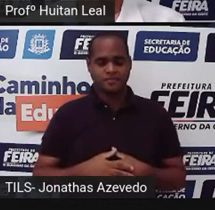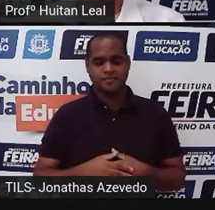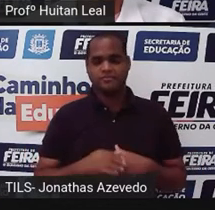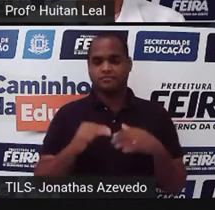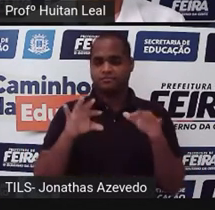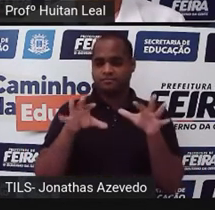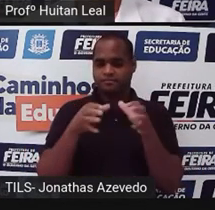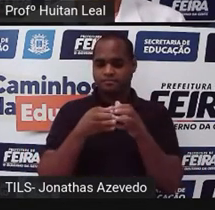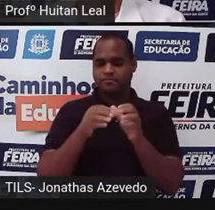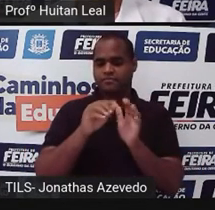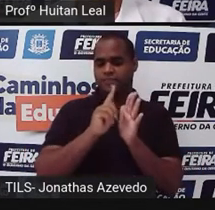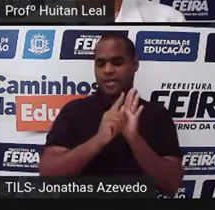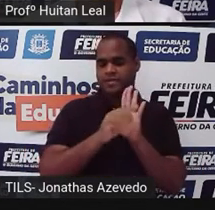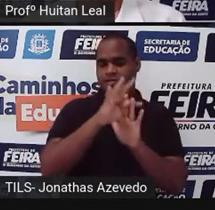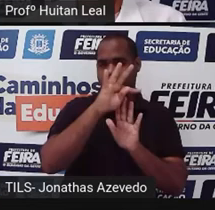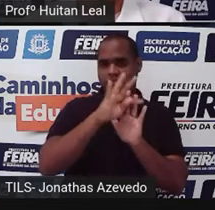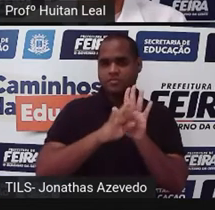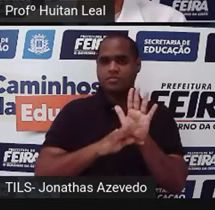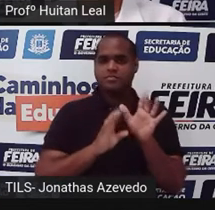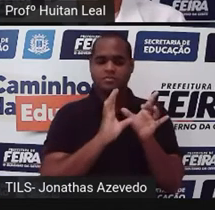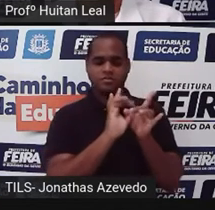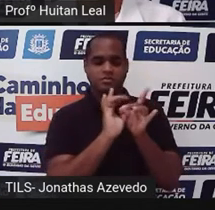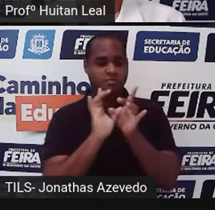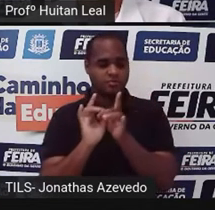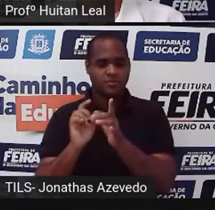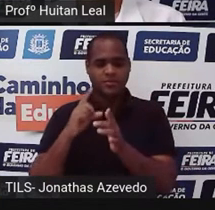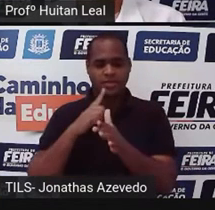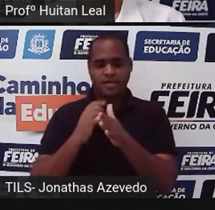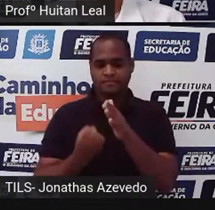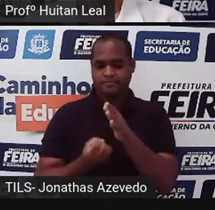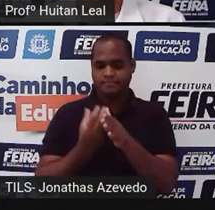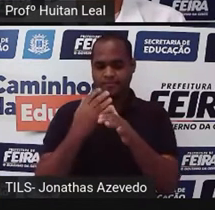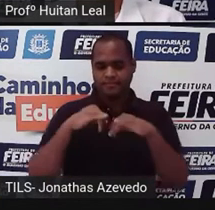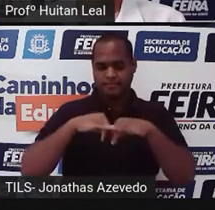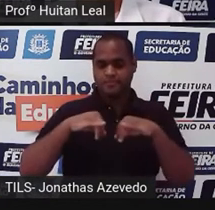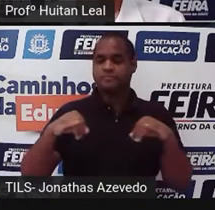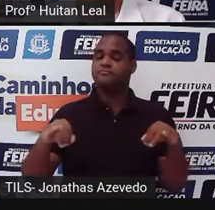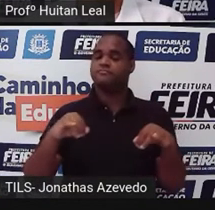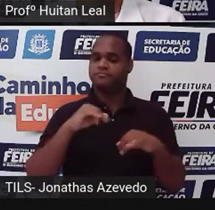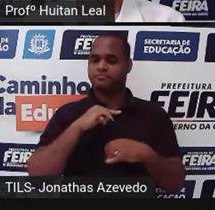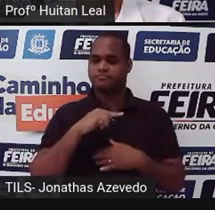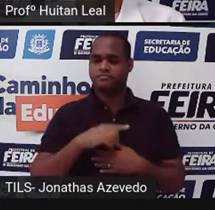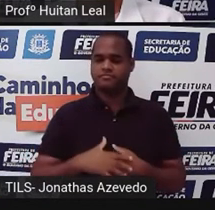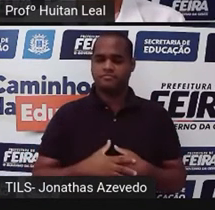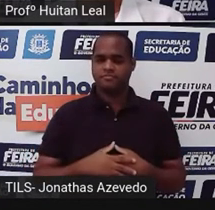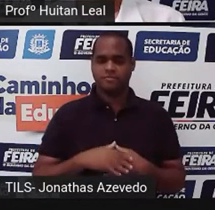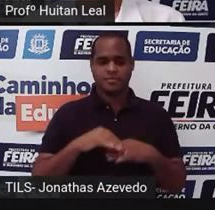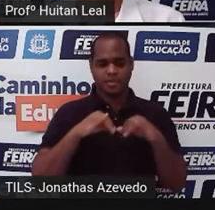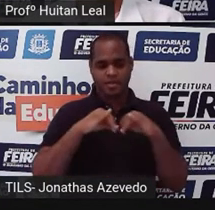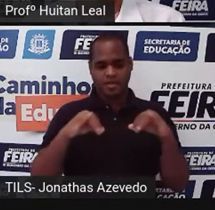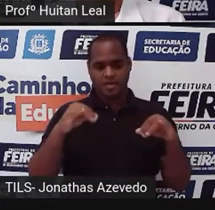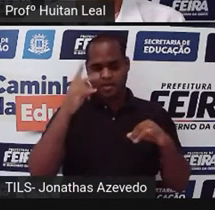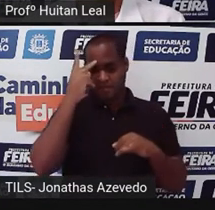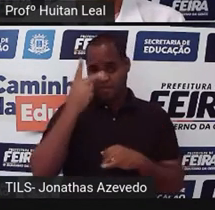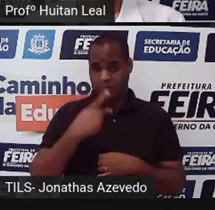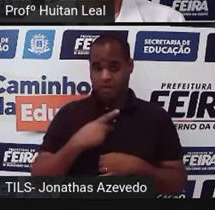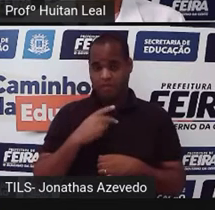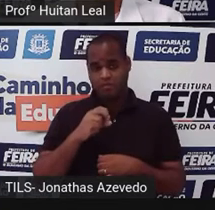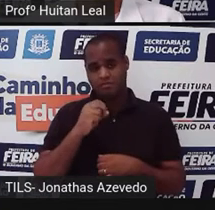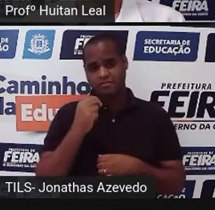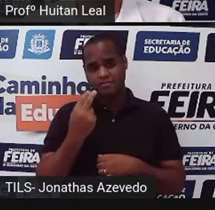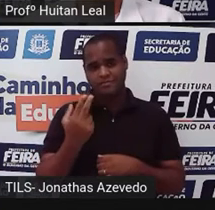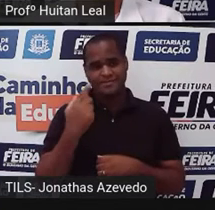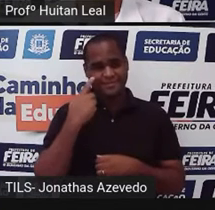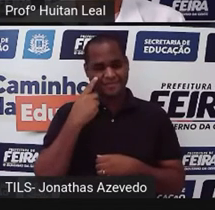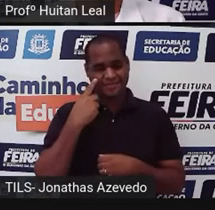conjunto de gêneros textuais que são muito relacionados à notícia. São vários, não é? Os relatos pessoais, as charges, que são